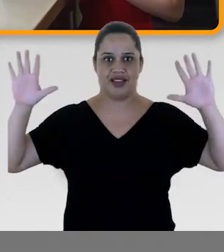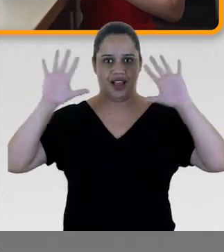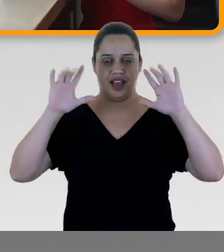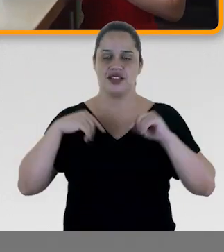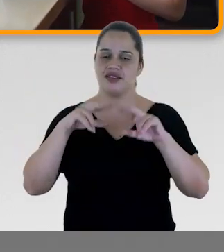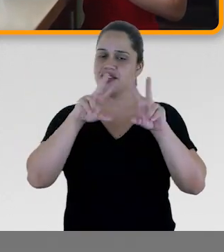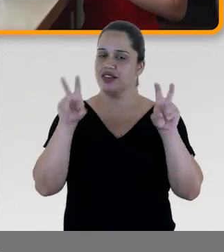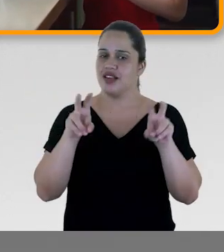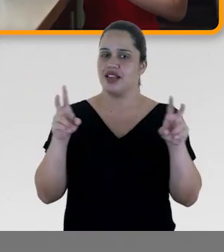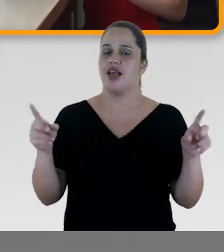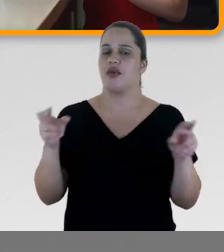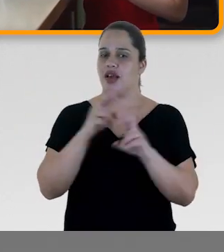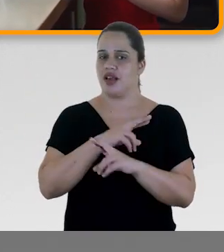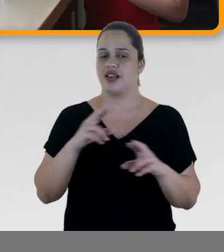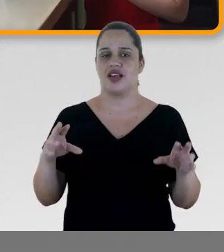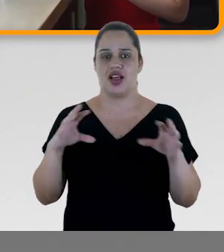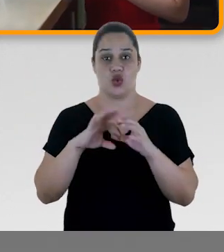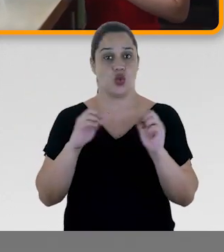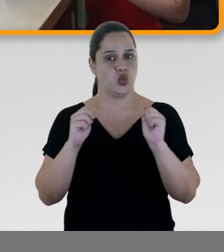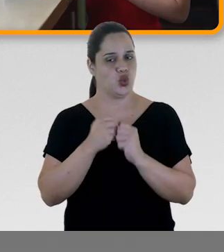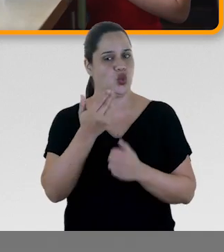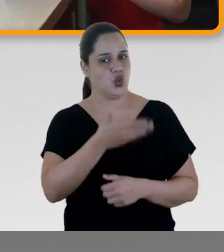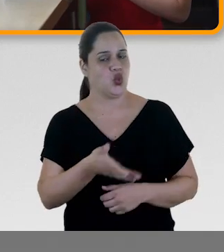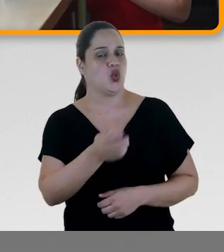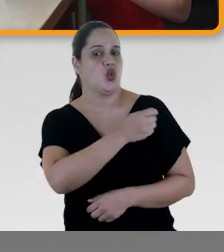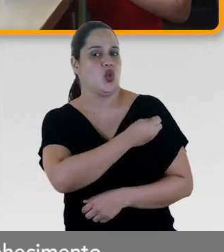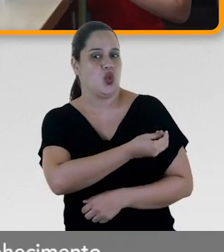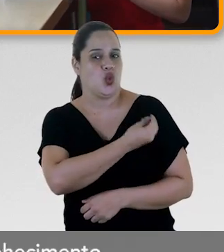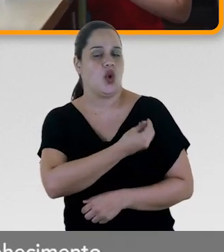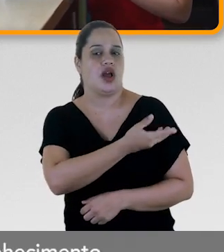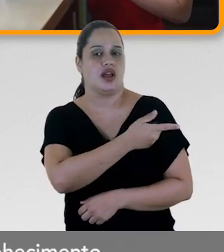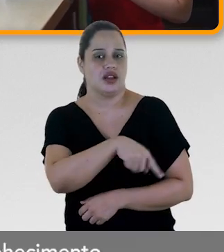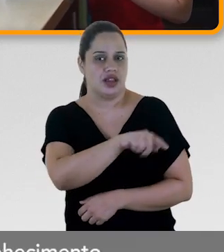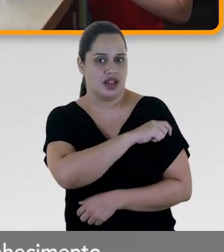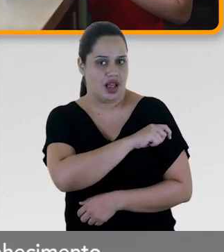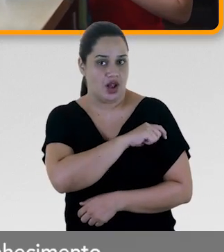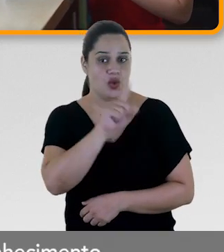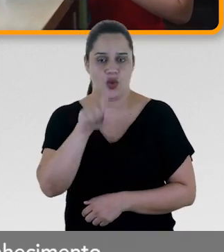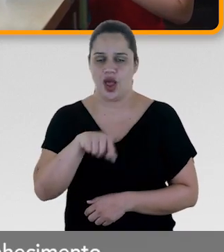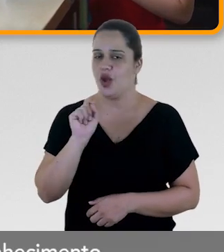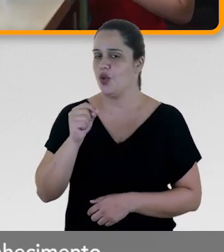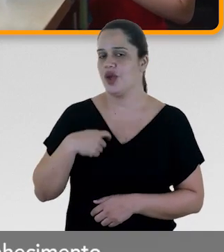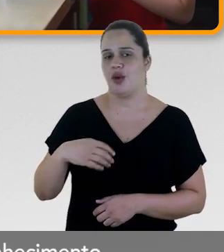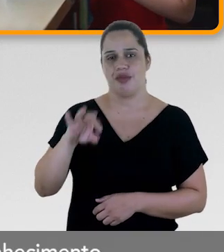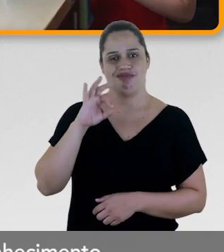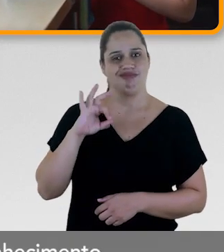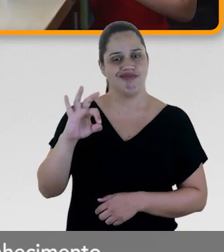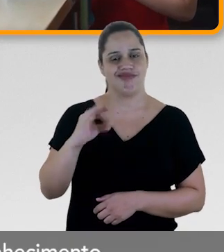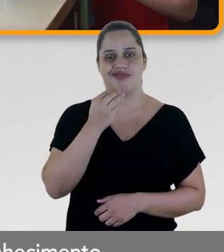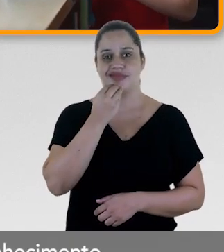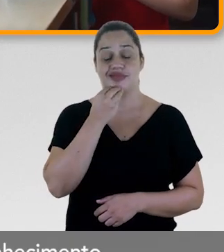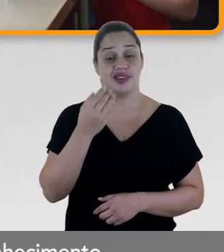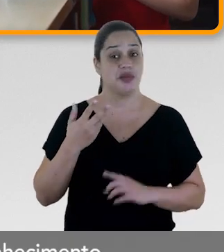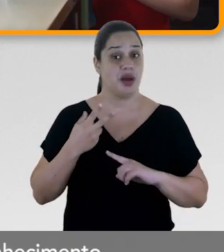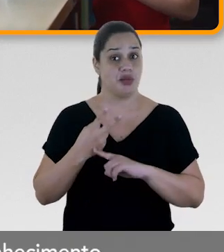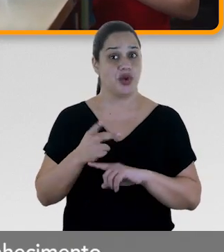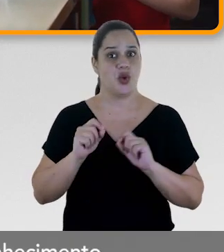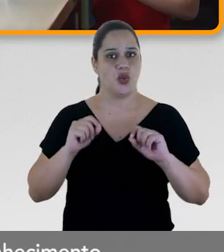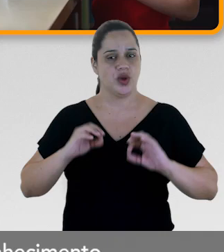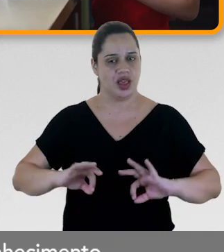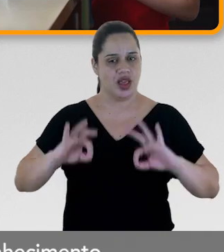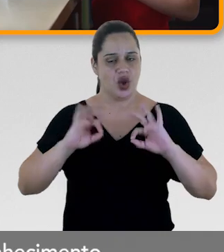que se relacionam facilmente com as vivências dos estudantes, são uma excelente oportunidade para buscar